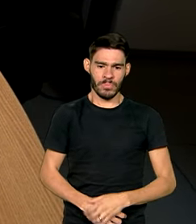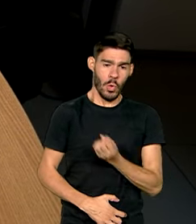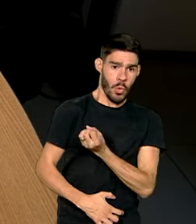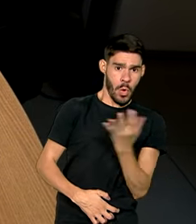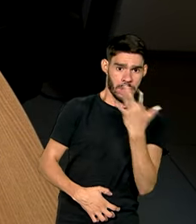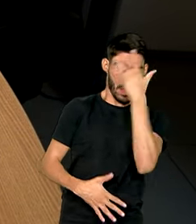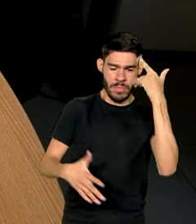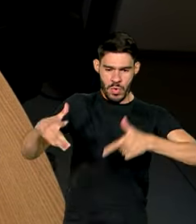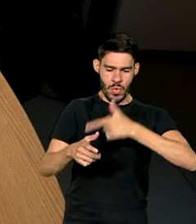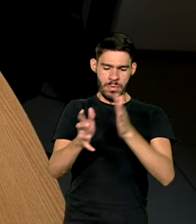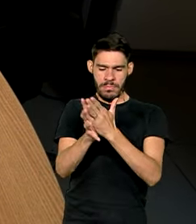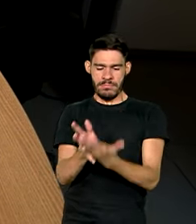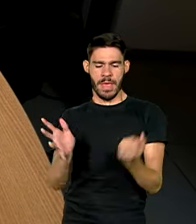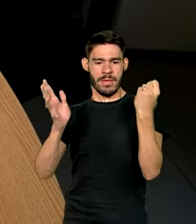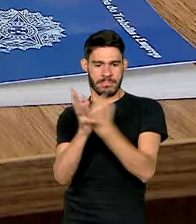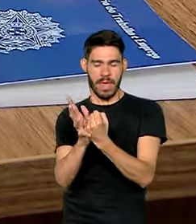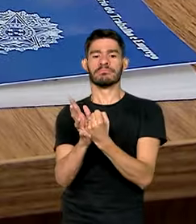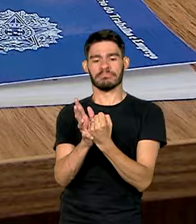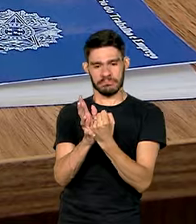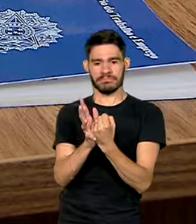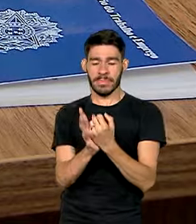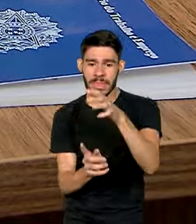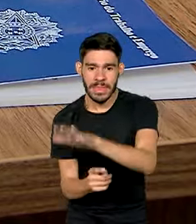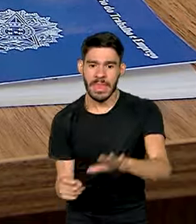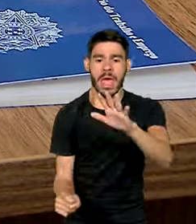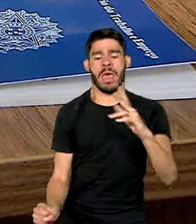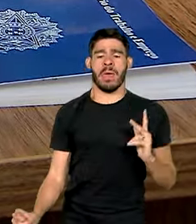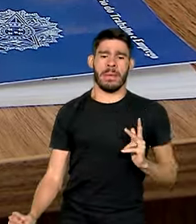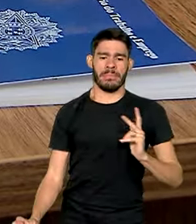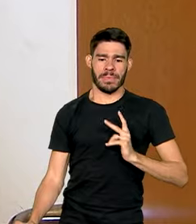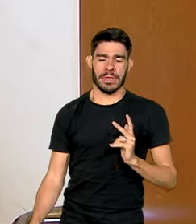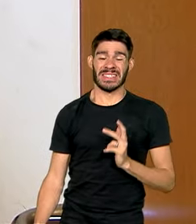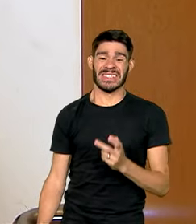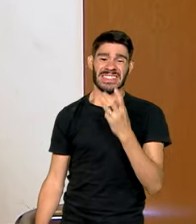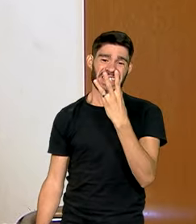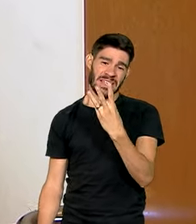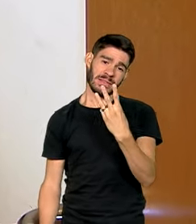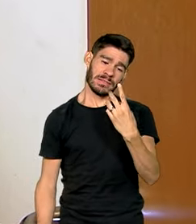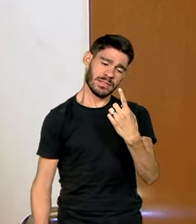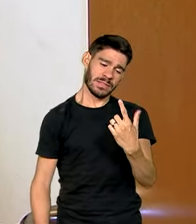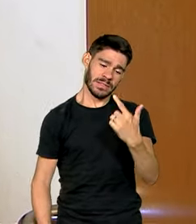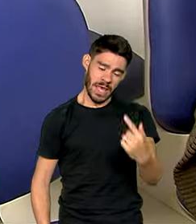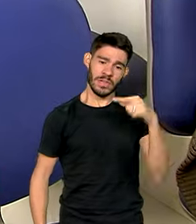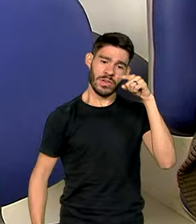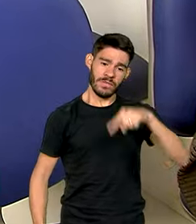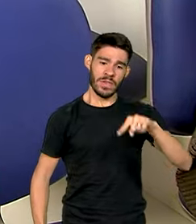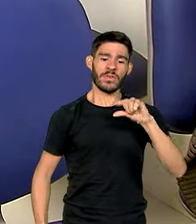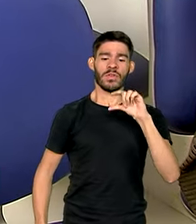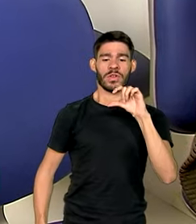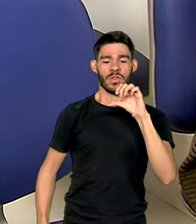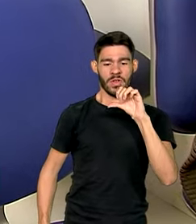empregados com carteira de trabalho no setor privado foi de 37,95